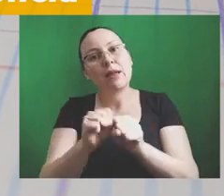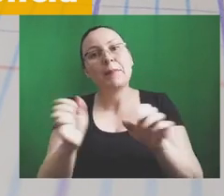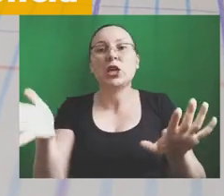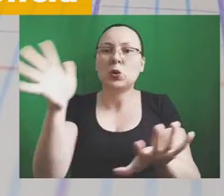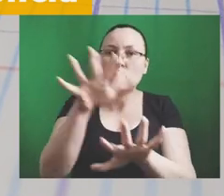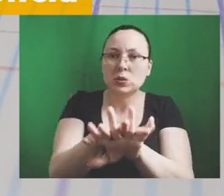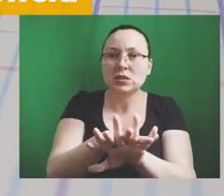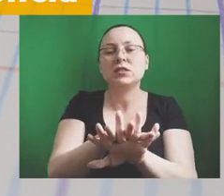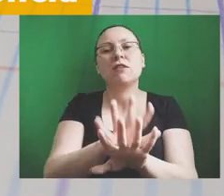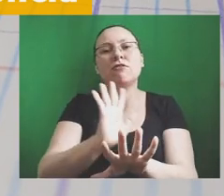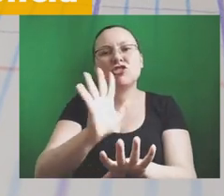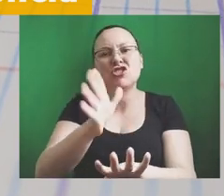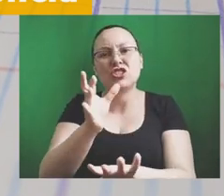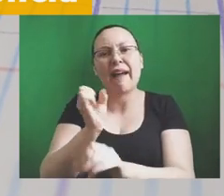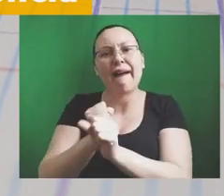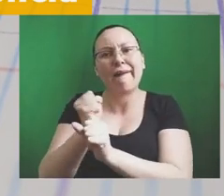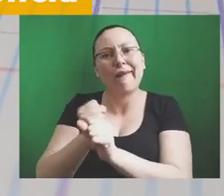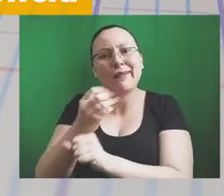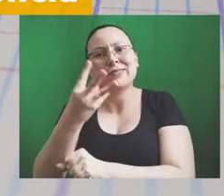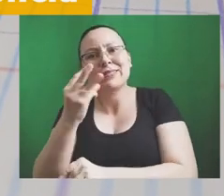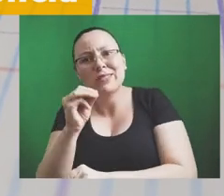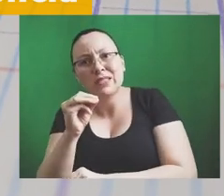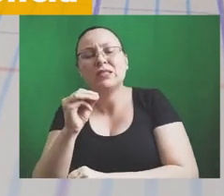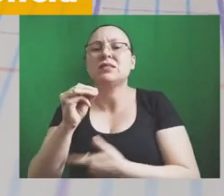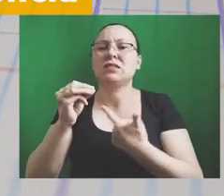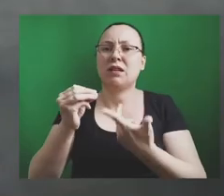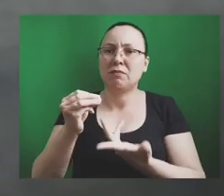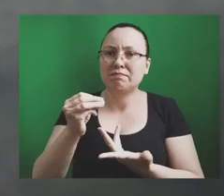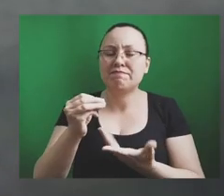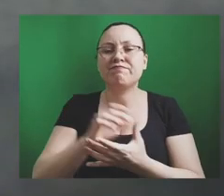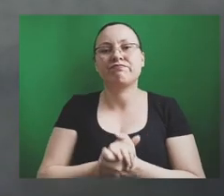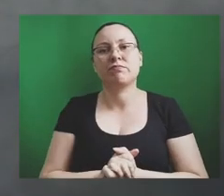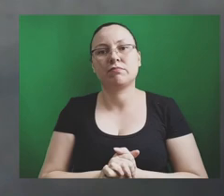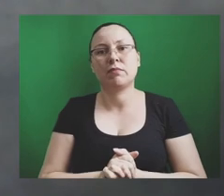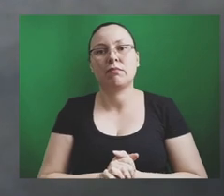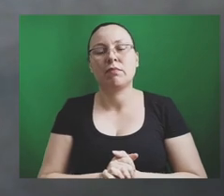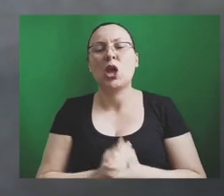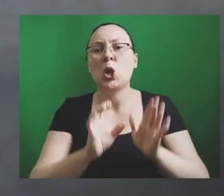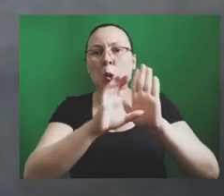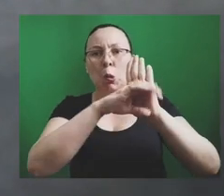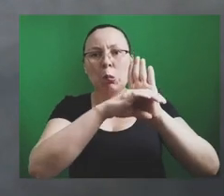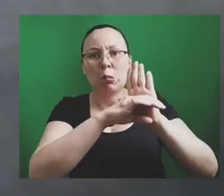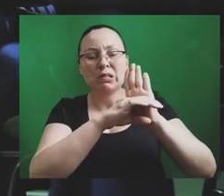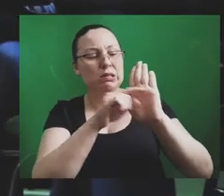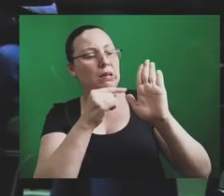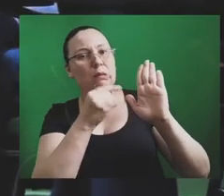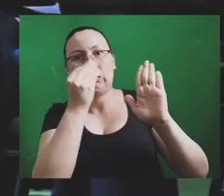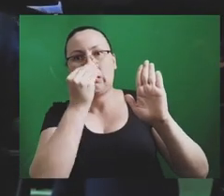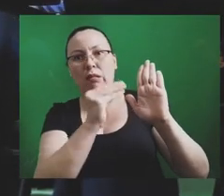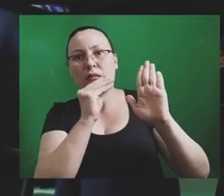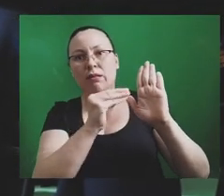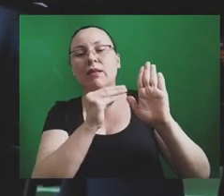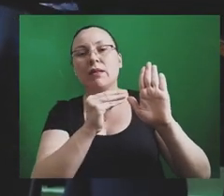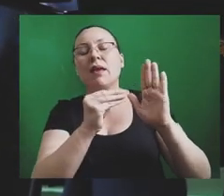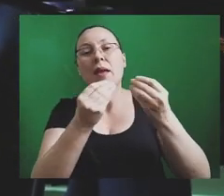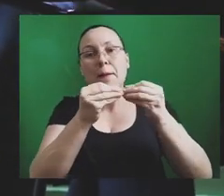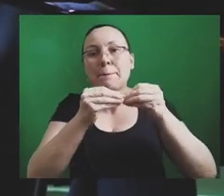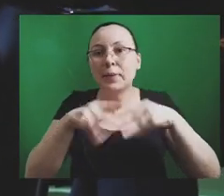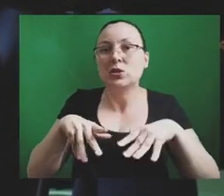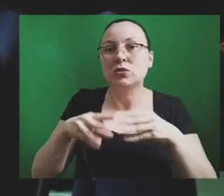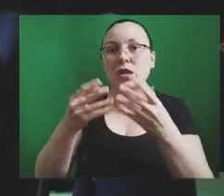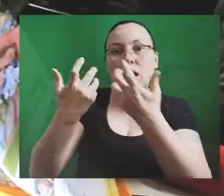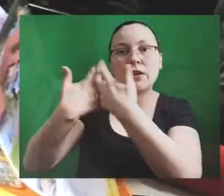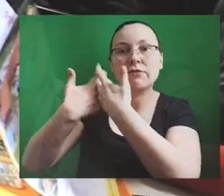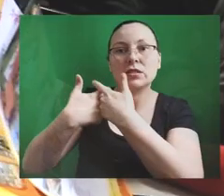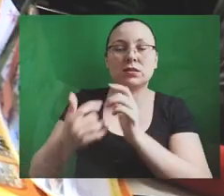obtidos ao longo de mais de 30 anos. Distorção de conceitos e prejuízos à reflexão. Com